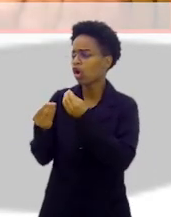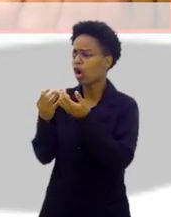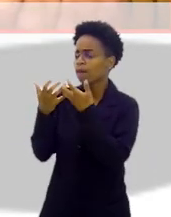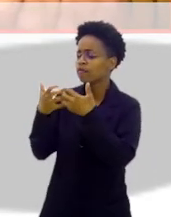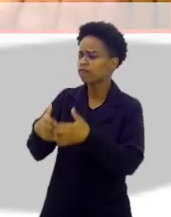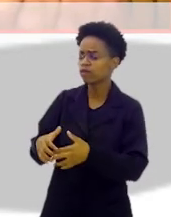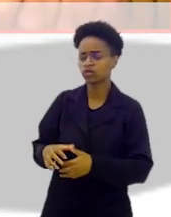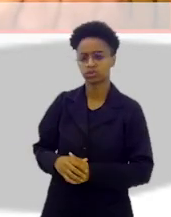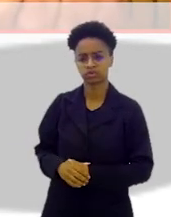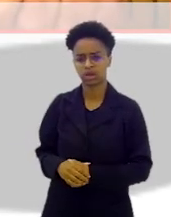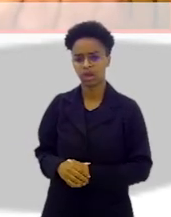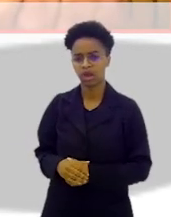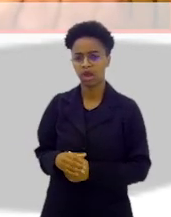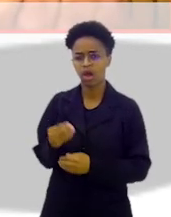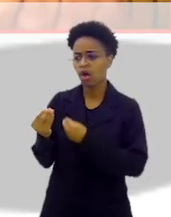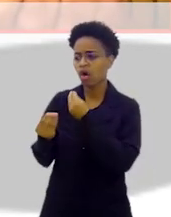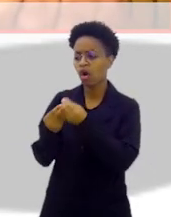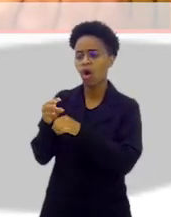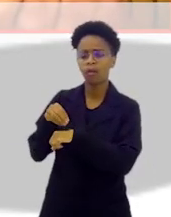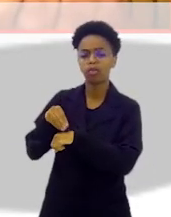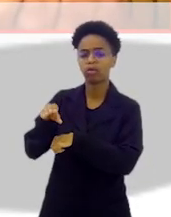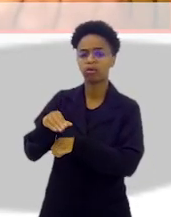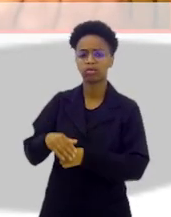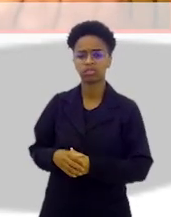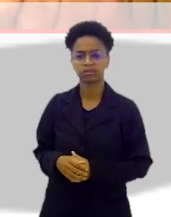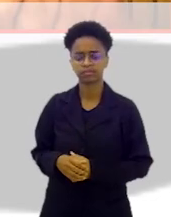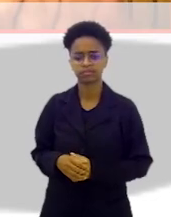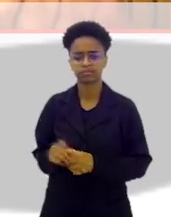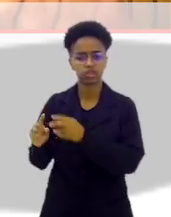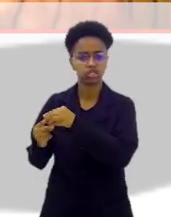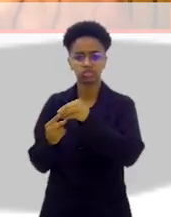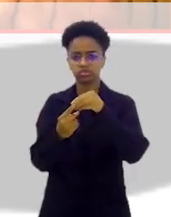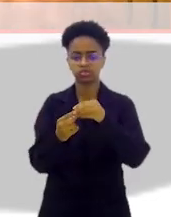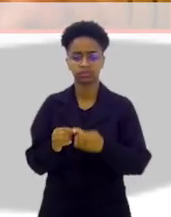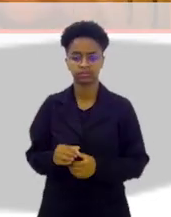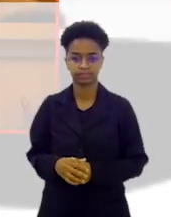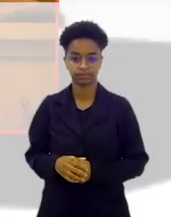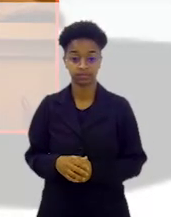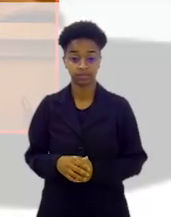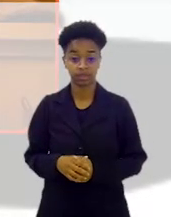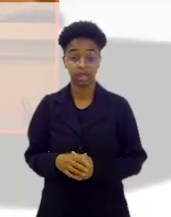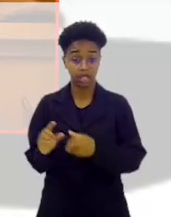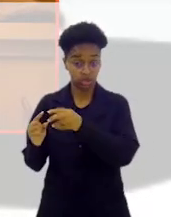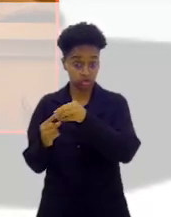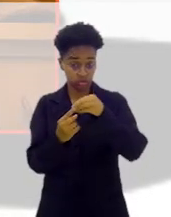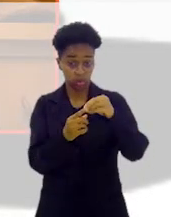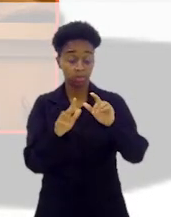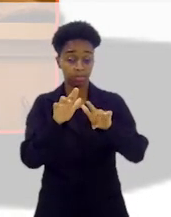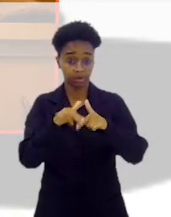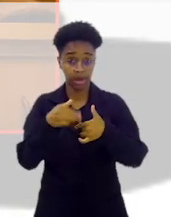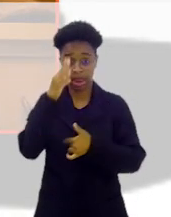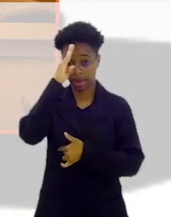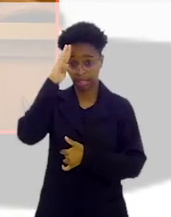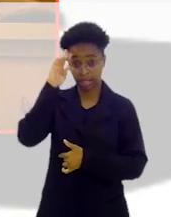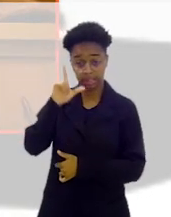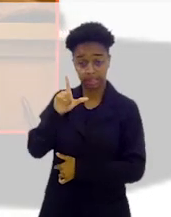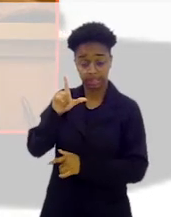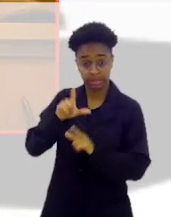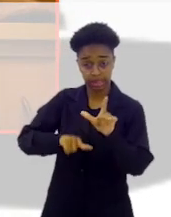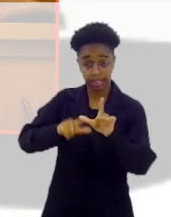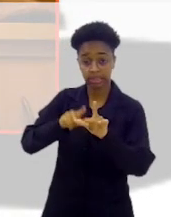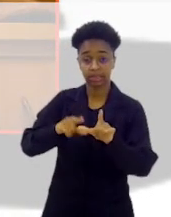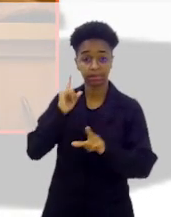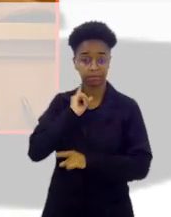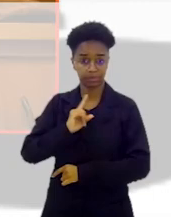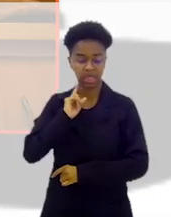Como isso funcionou, José? Como foi feita a indicação? A indicação foi feita a partir da Academia de Letras do Triângulo